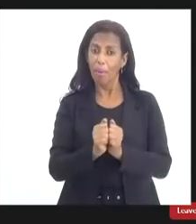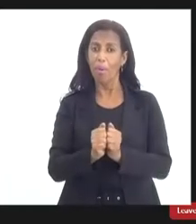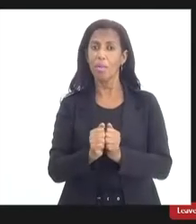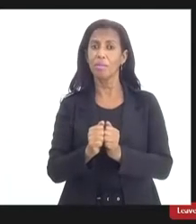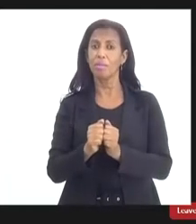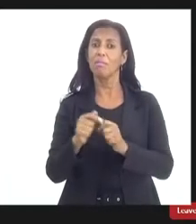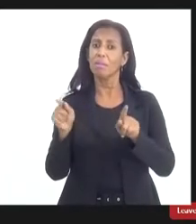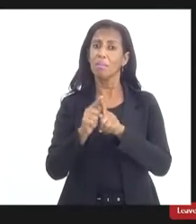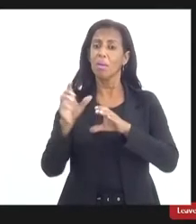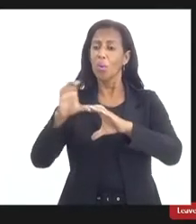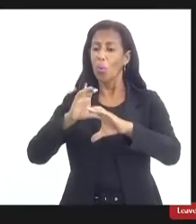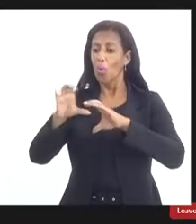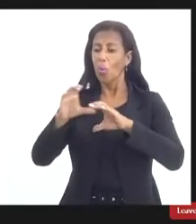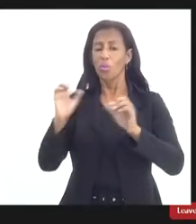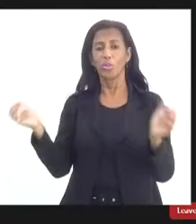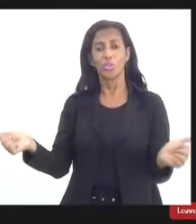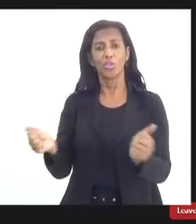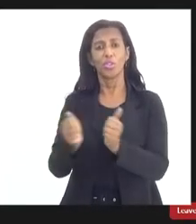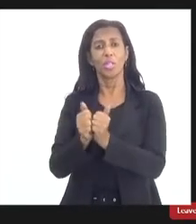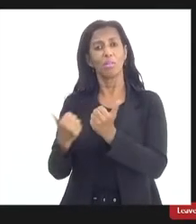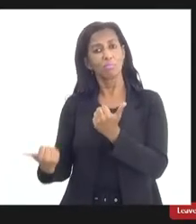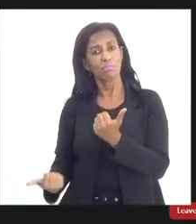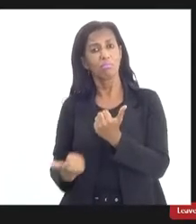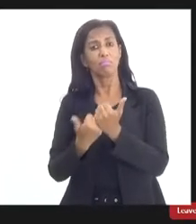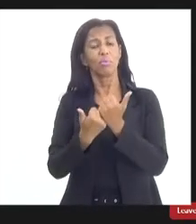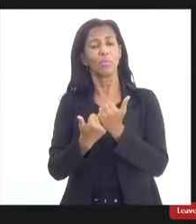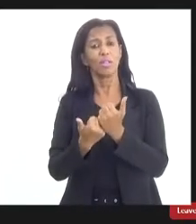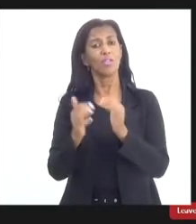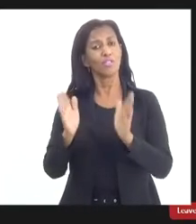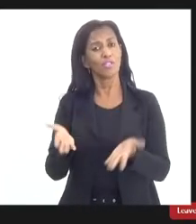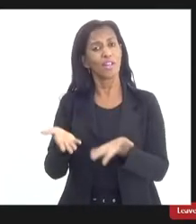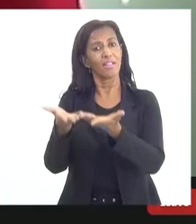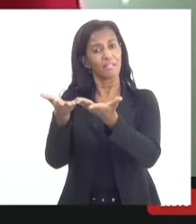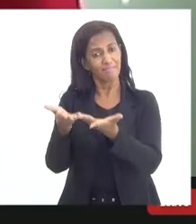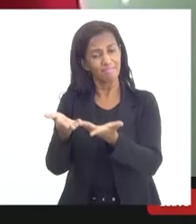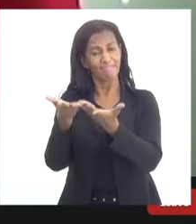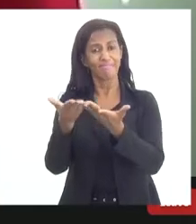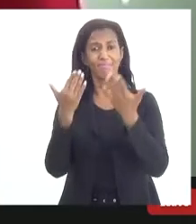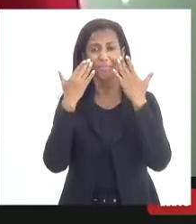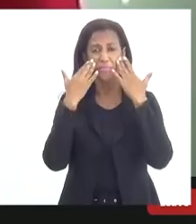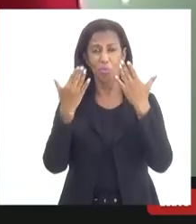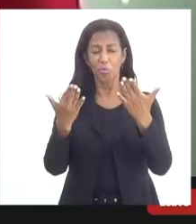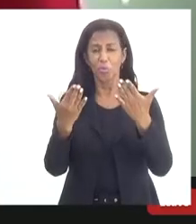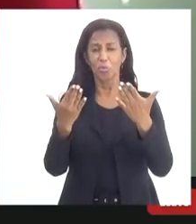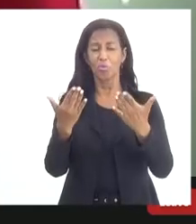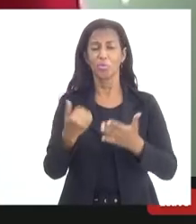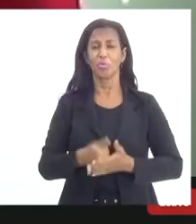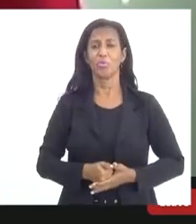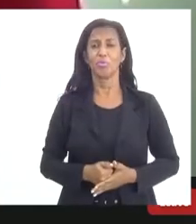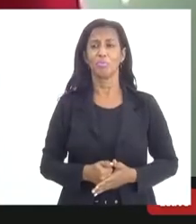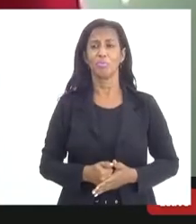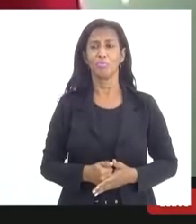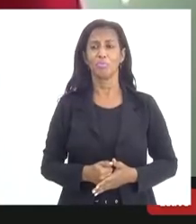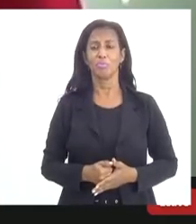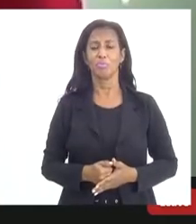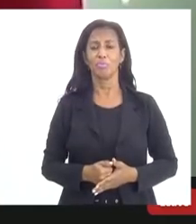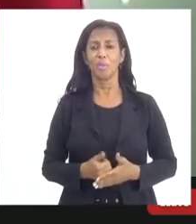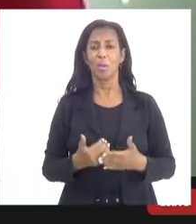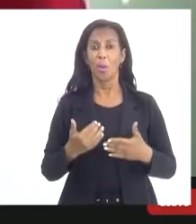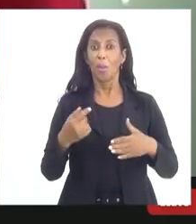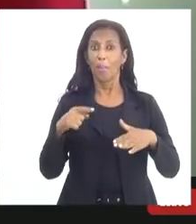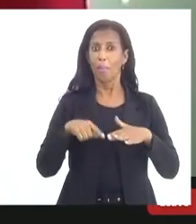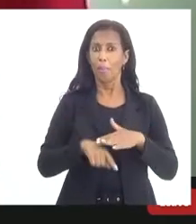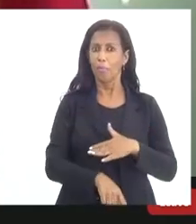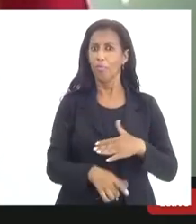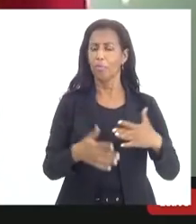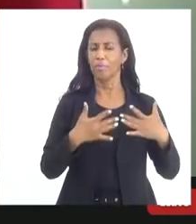diretamente com os secretários com o seu apoio já que a senhora demonstrou profunda profunda sensibilidade